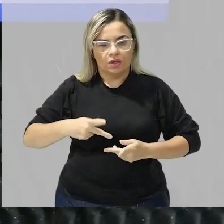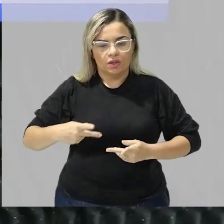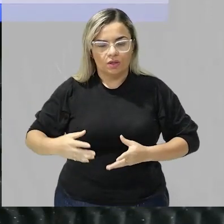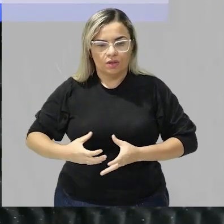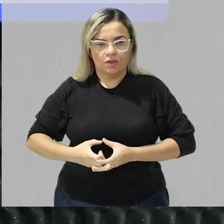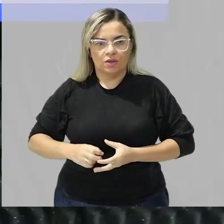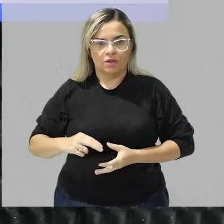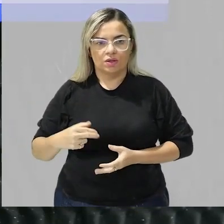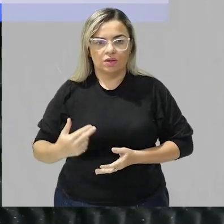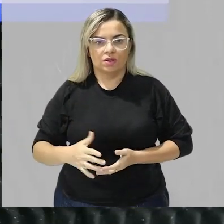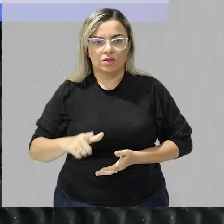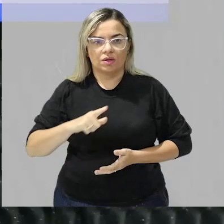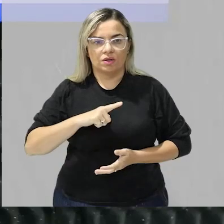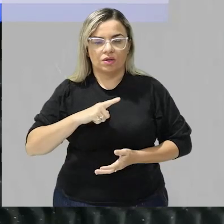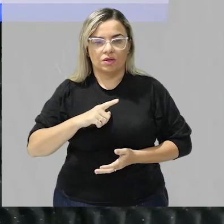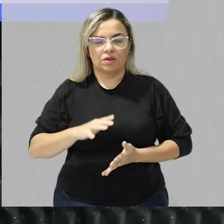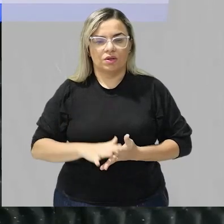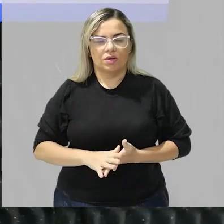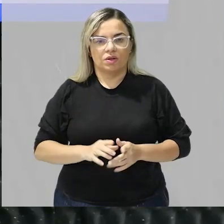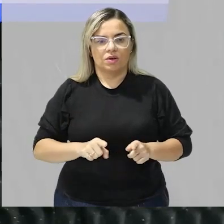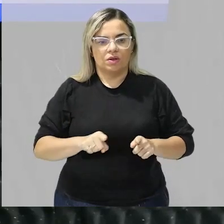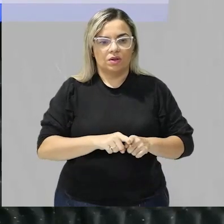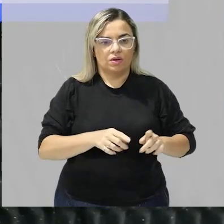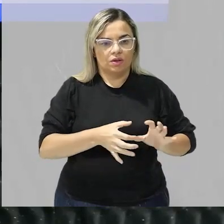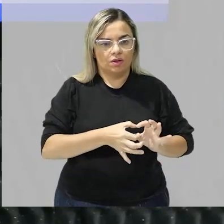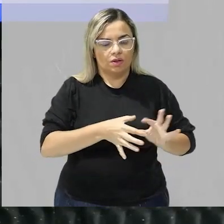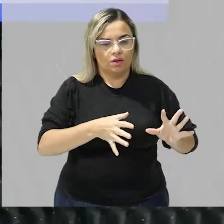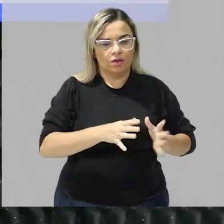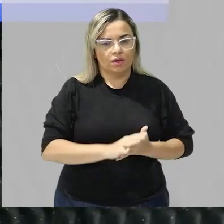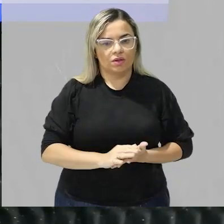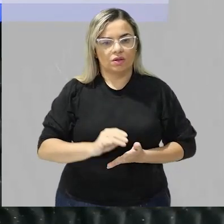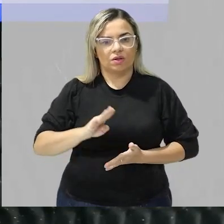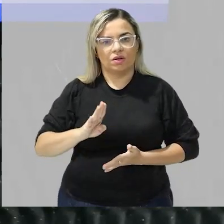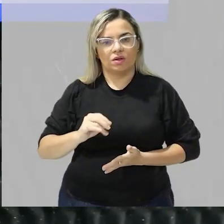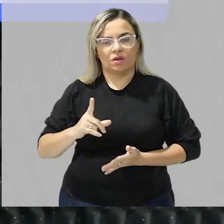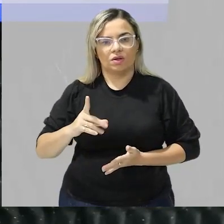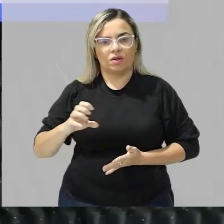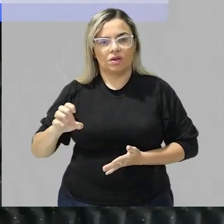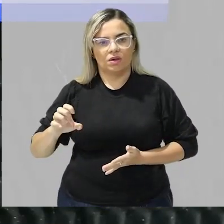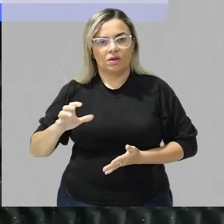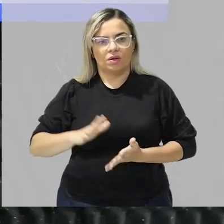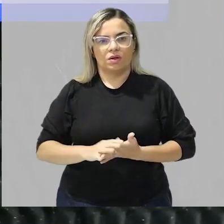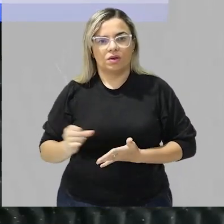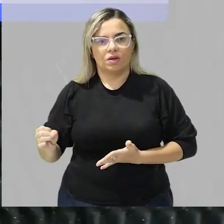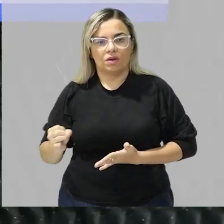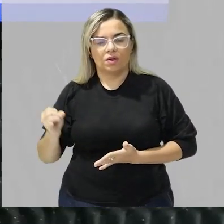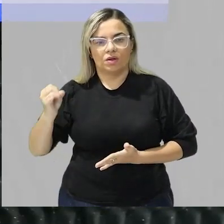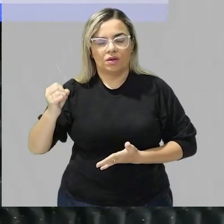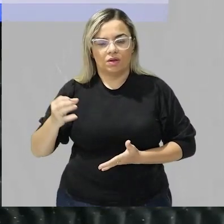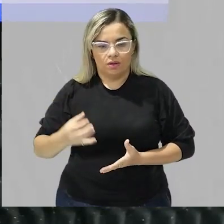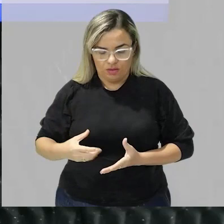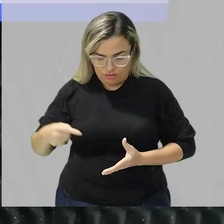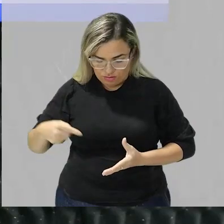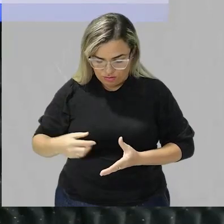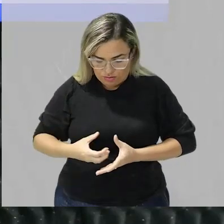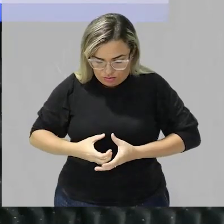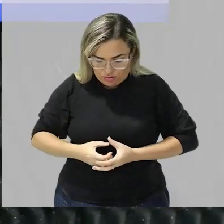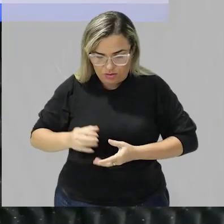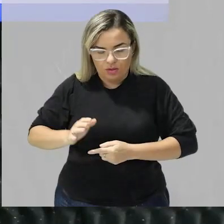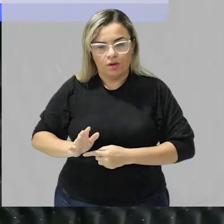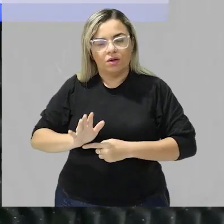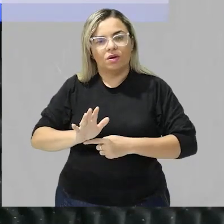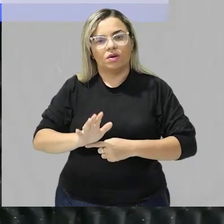nós temos aqui também a liberação da bile tá pessoal? a bile ela é importante também para ajudar